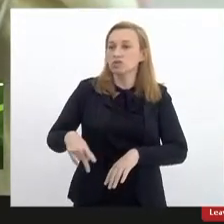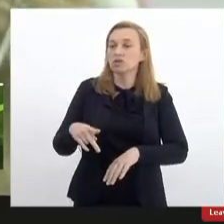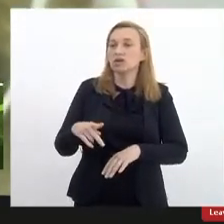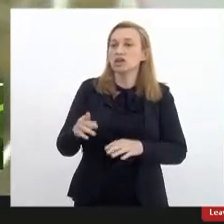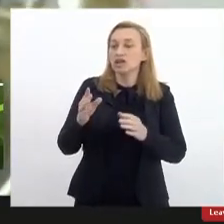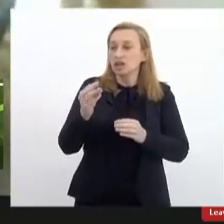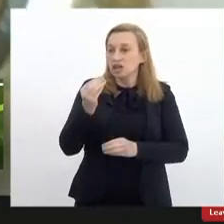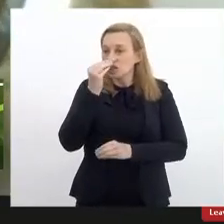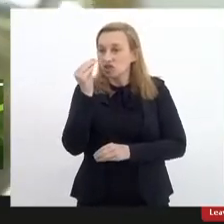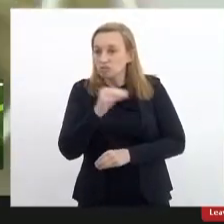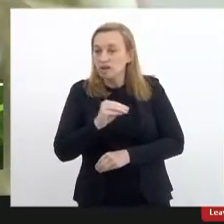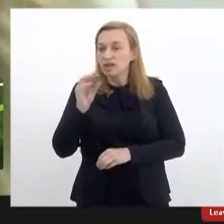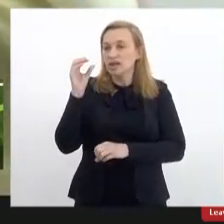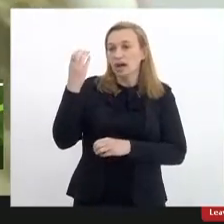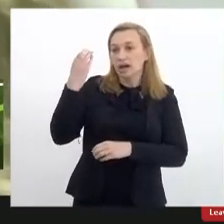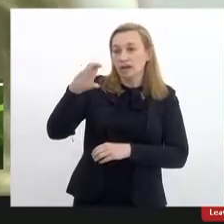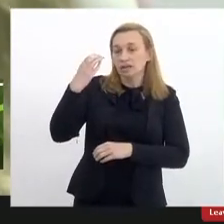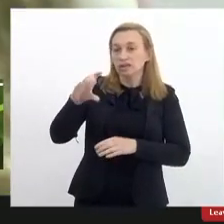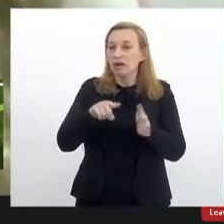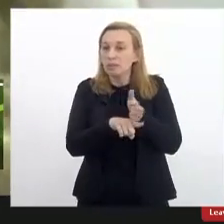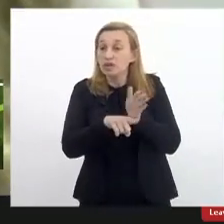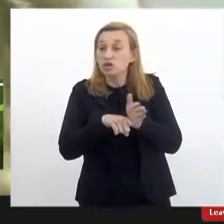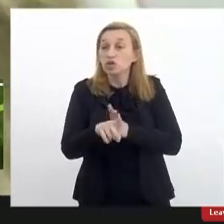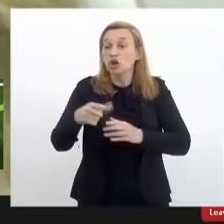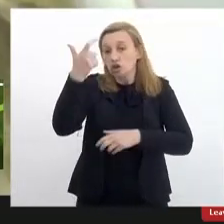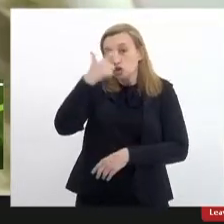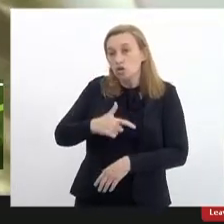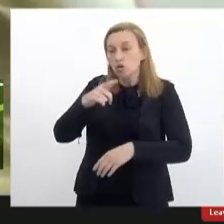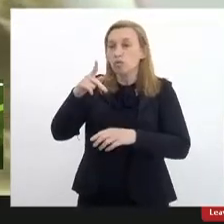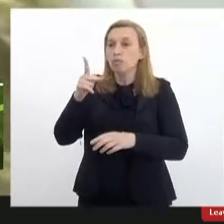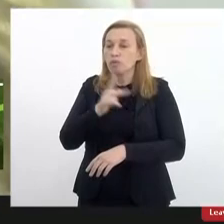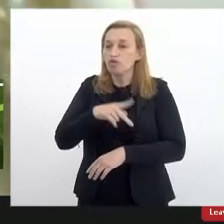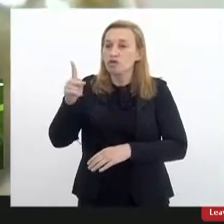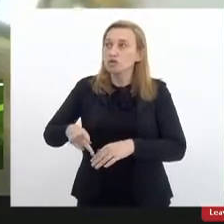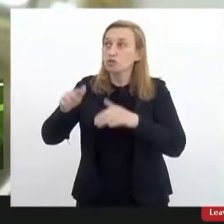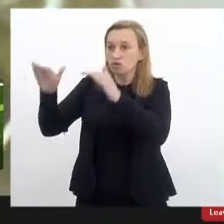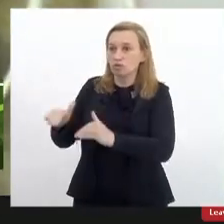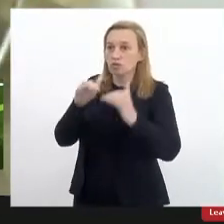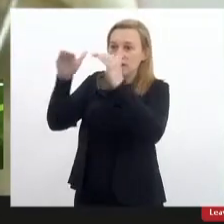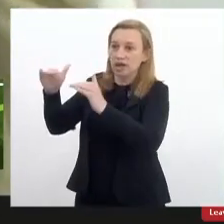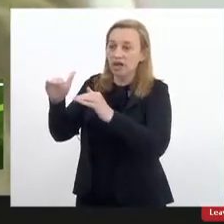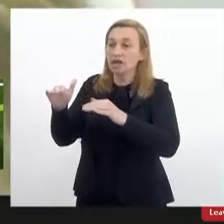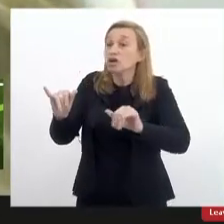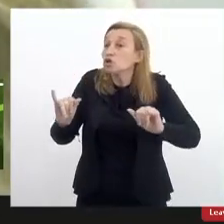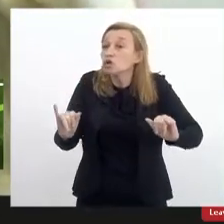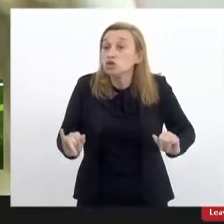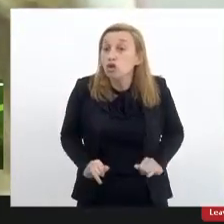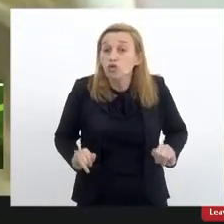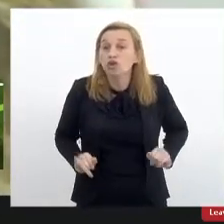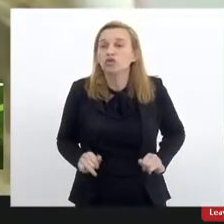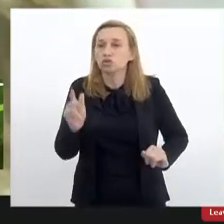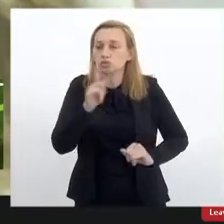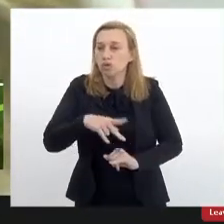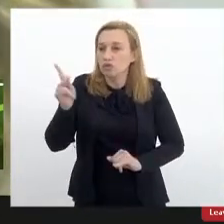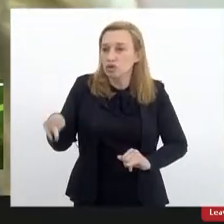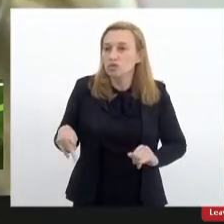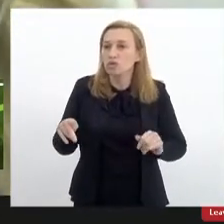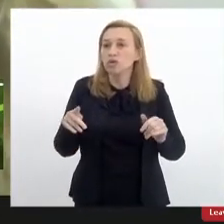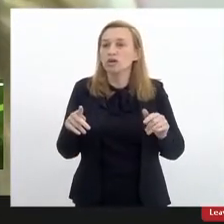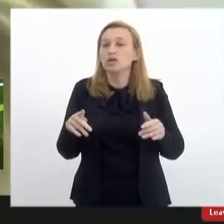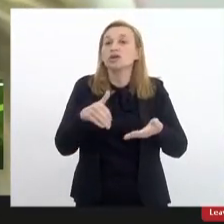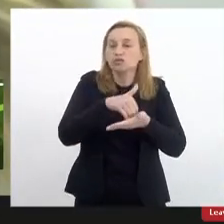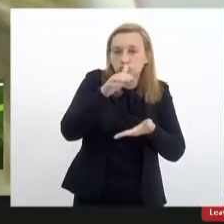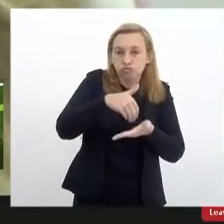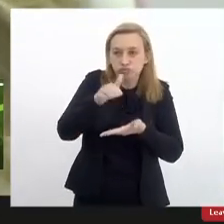sou representante da educação superior também onde os professores estão sofrendo demissões em massa né e estão sendo